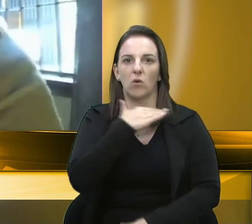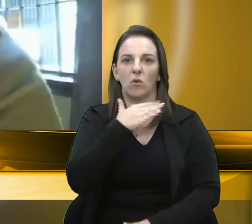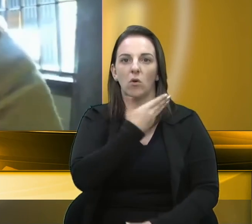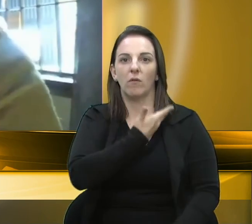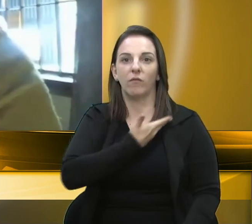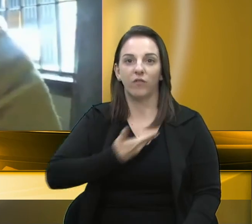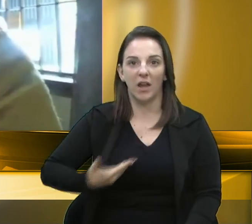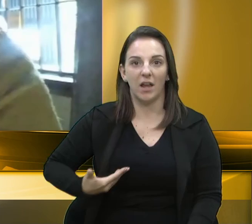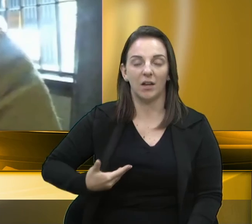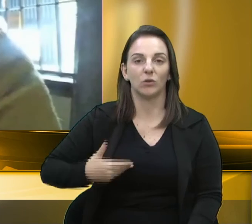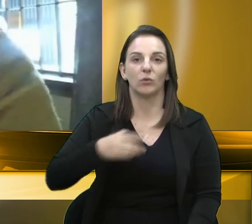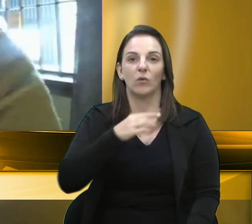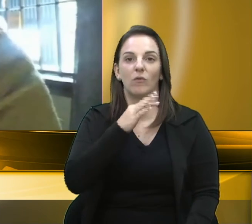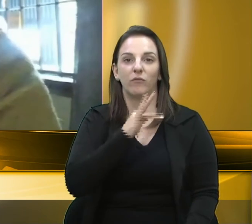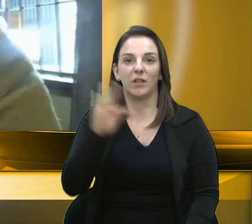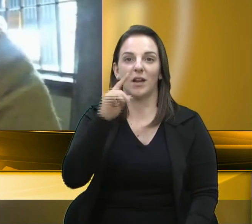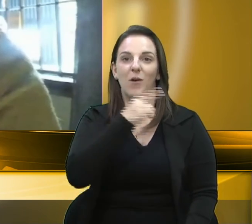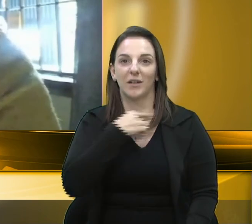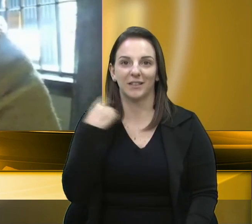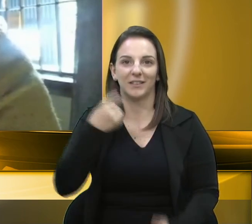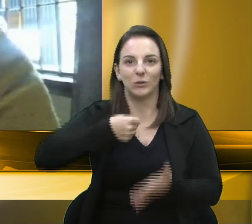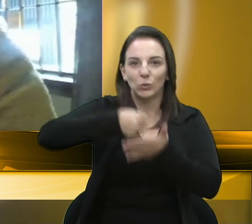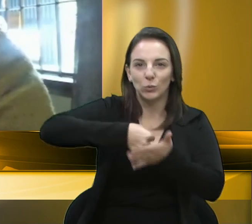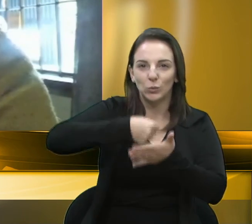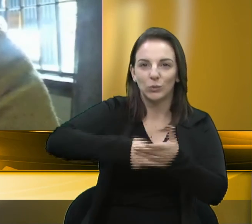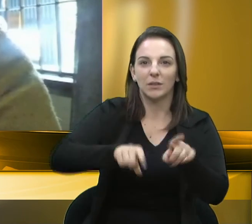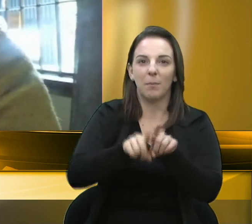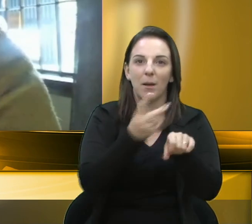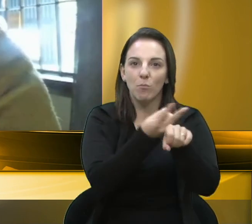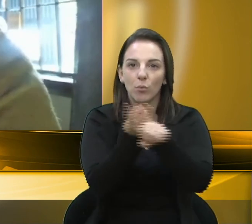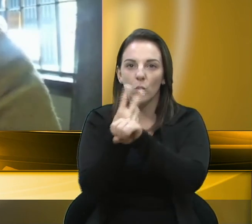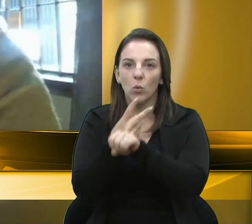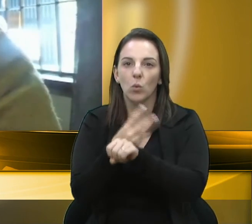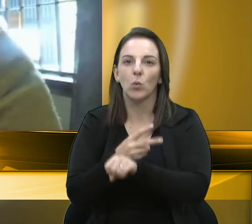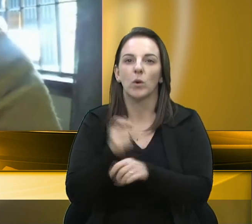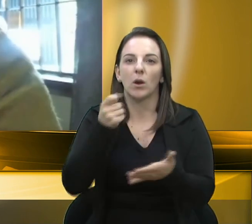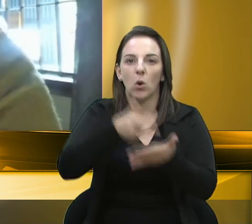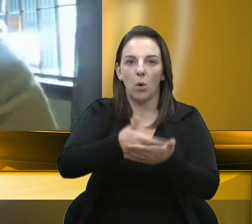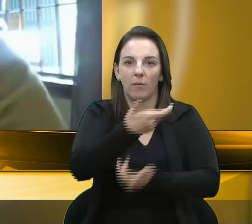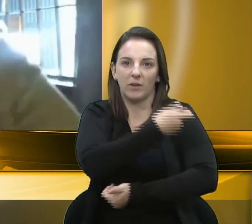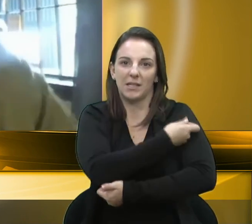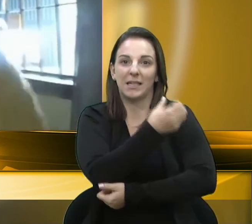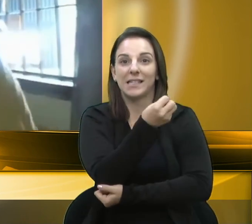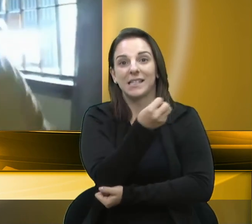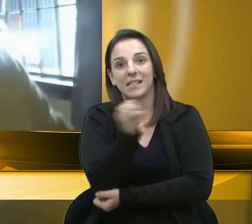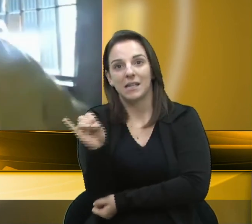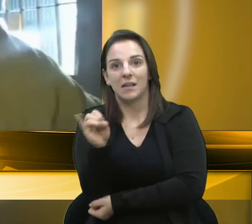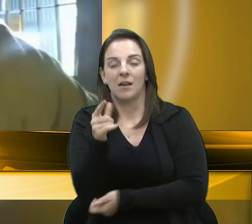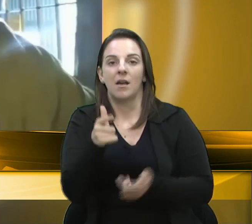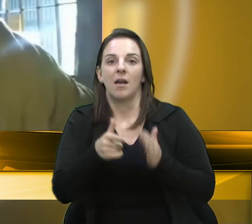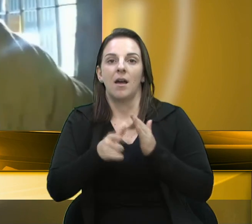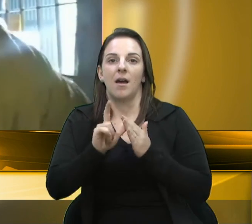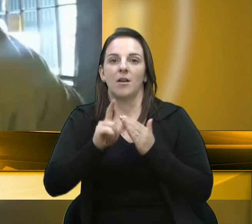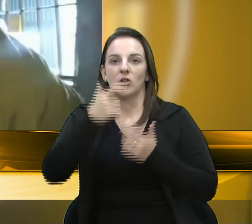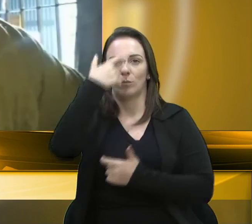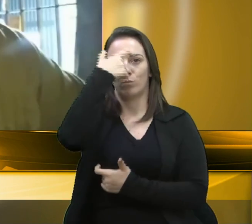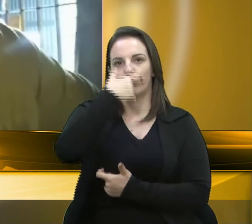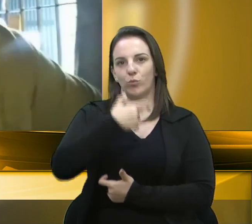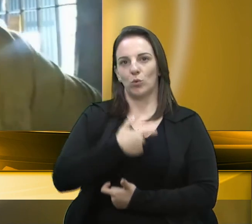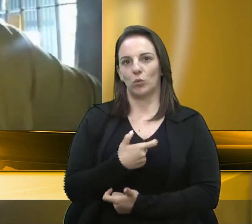atrasado nessa luta e nessa procura de compra de vacinas. Se tivesse tido uma postura mais